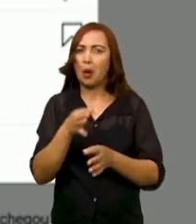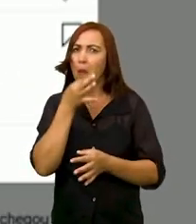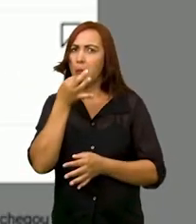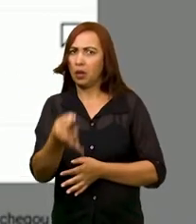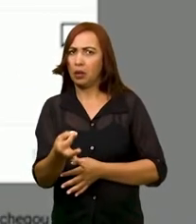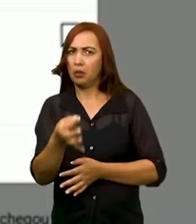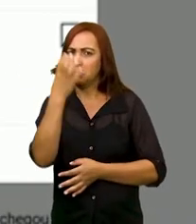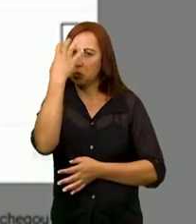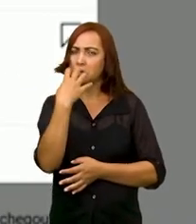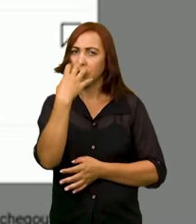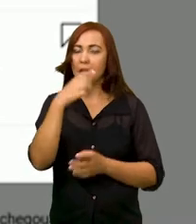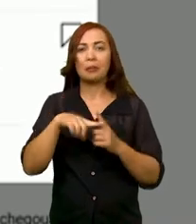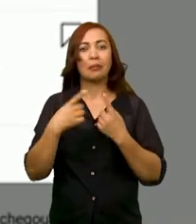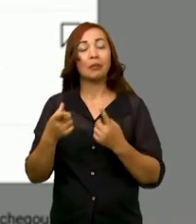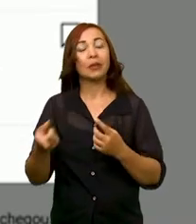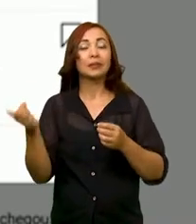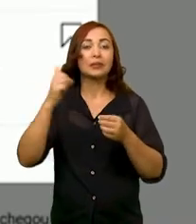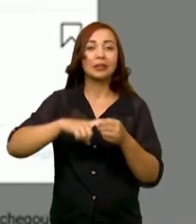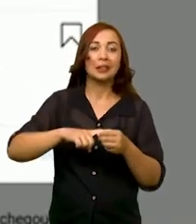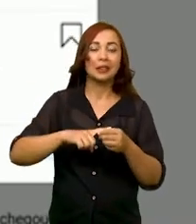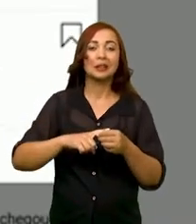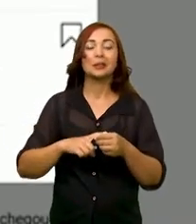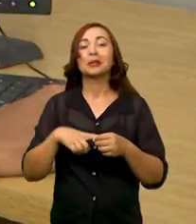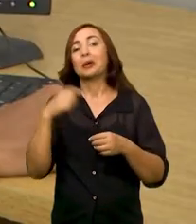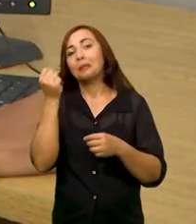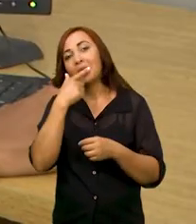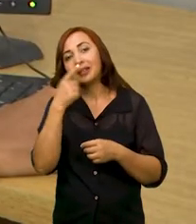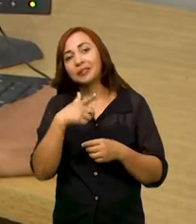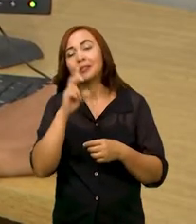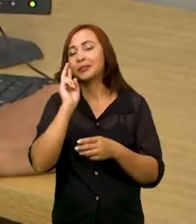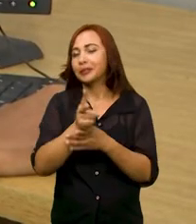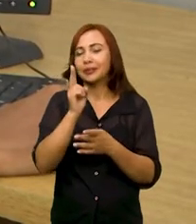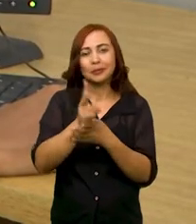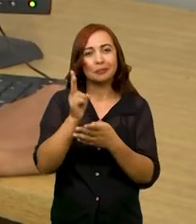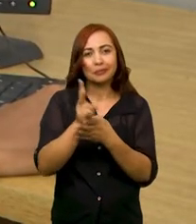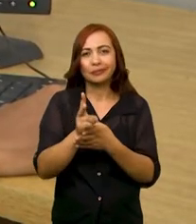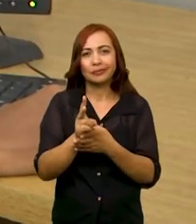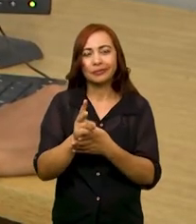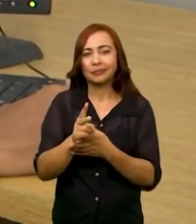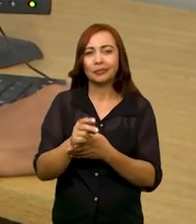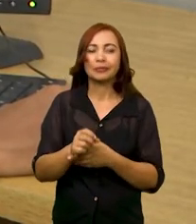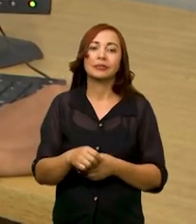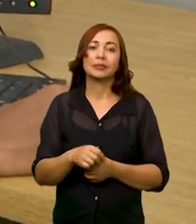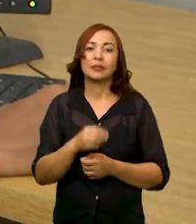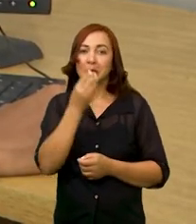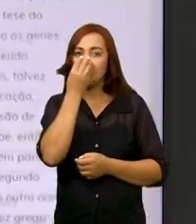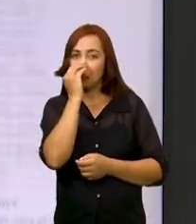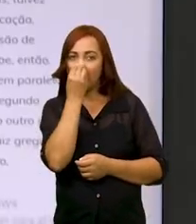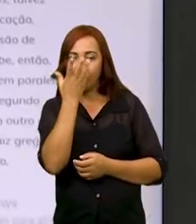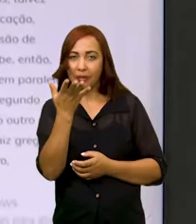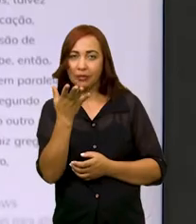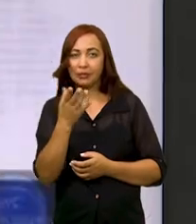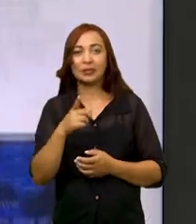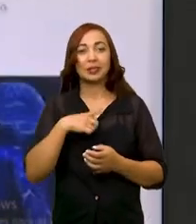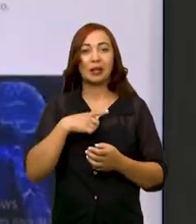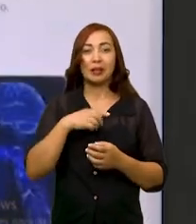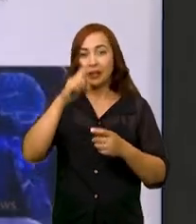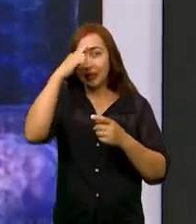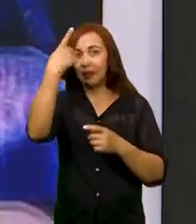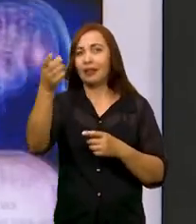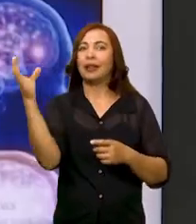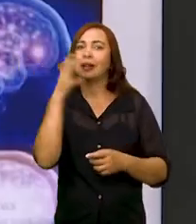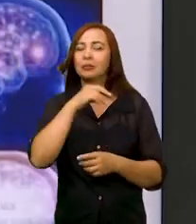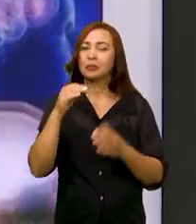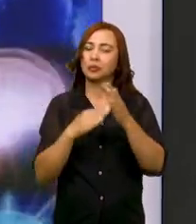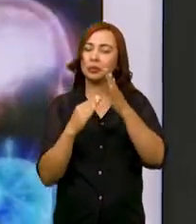críticos, mas sempre trazem uma boa dose de humor. Este fenômeno virtual consegue transmitir ideias em rápido tempo